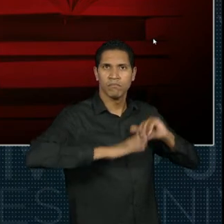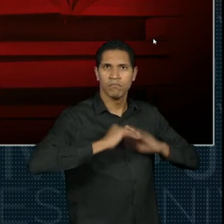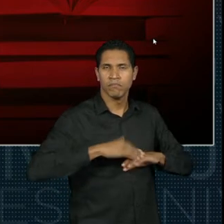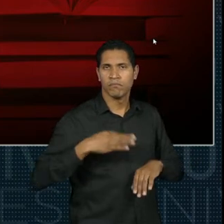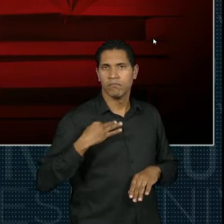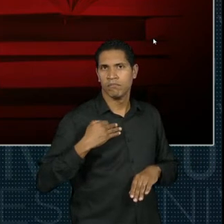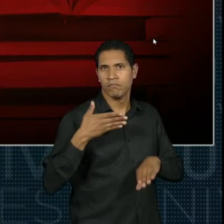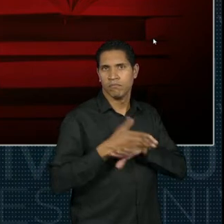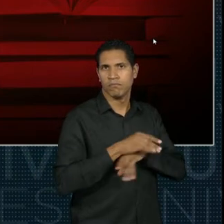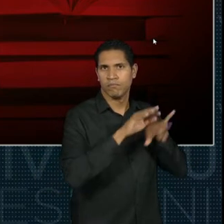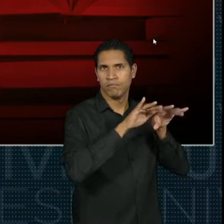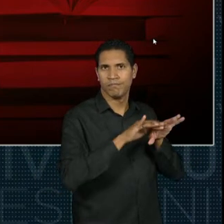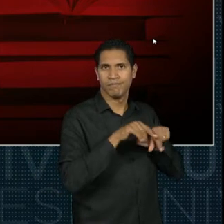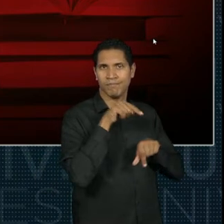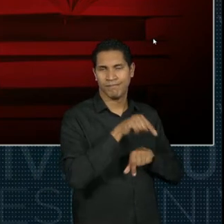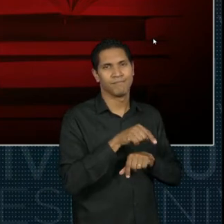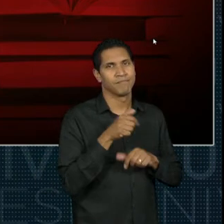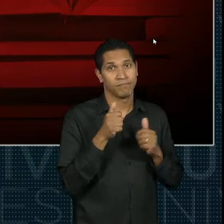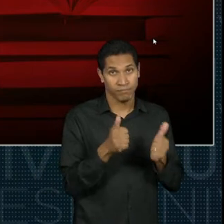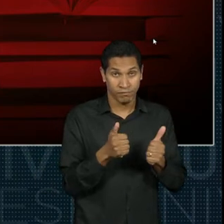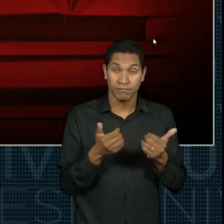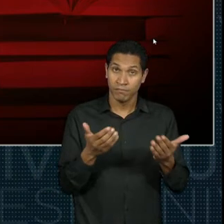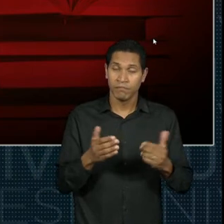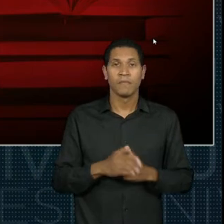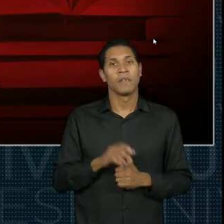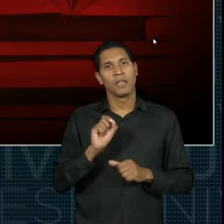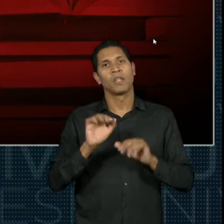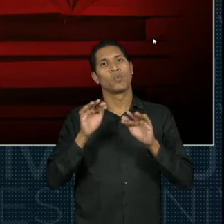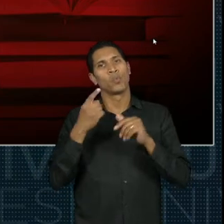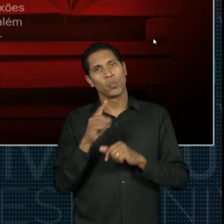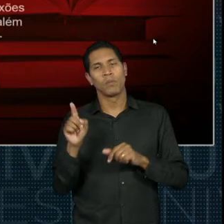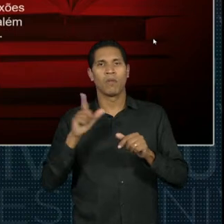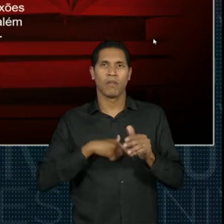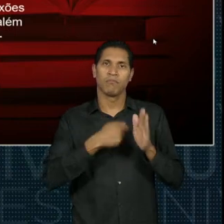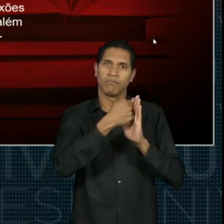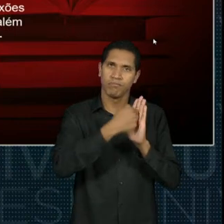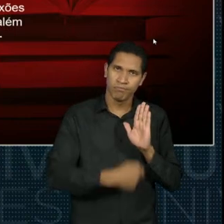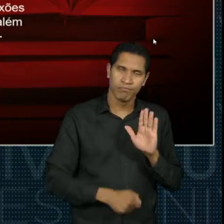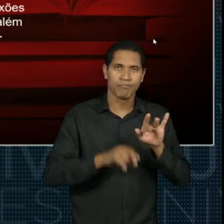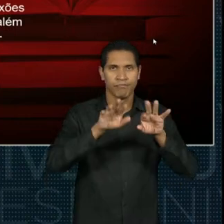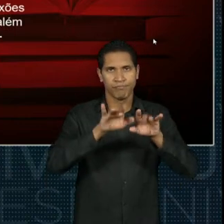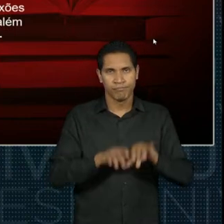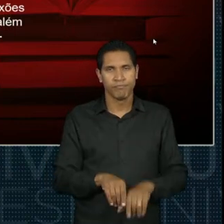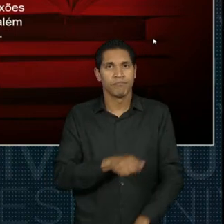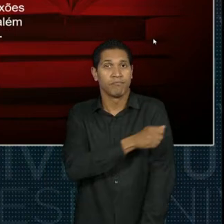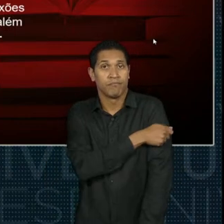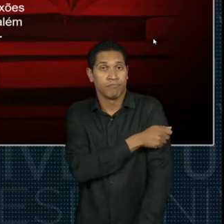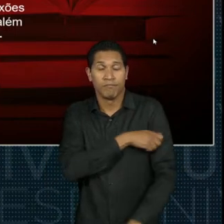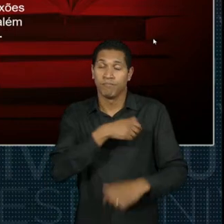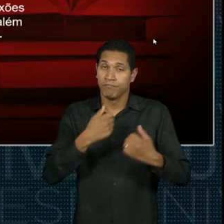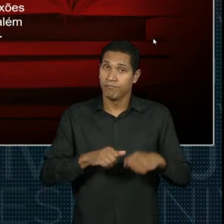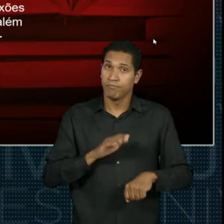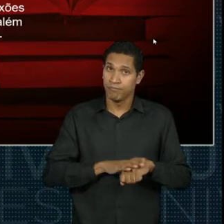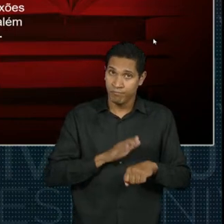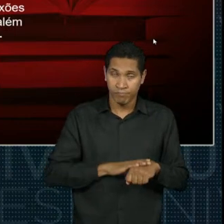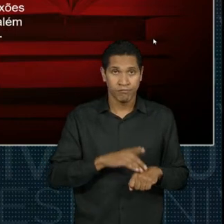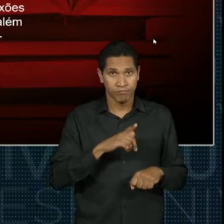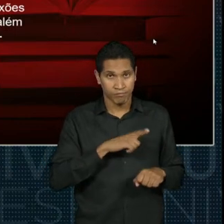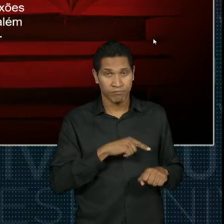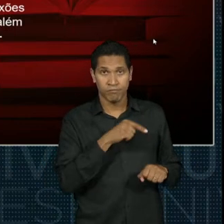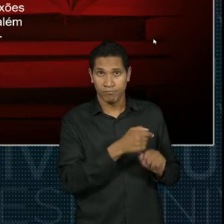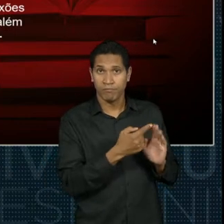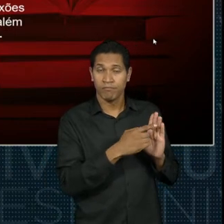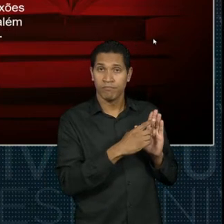e, por fim, o relatório de trabalhos voluntários, que o aluno vai ter que relacionar essas declarações